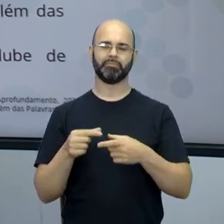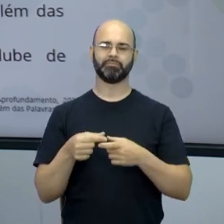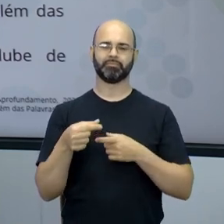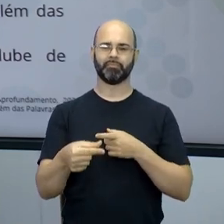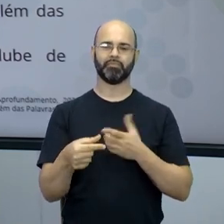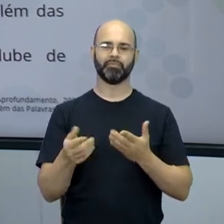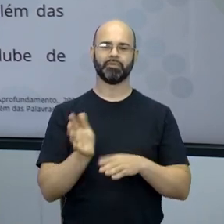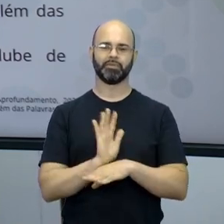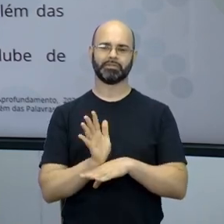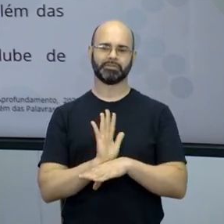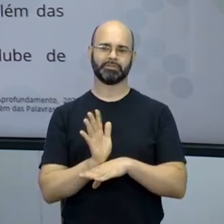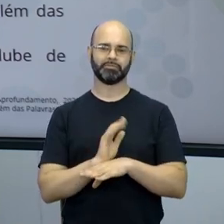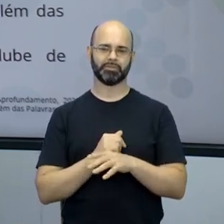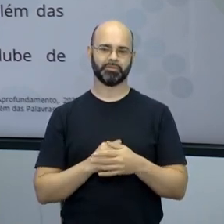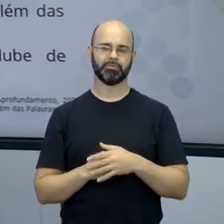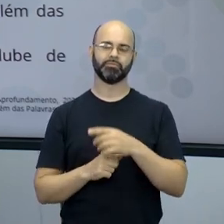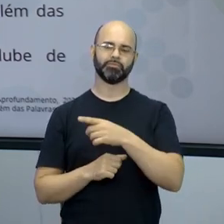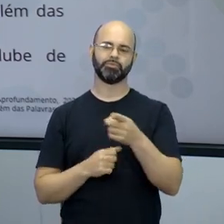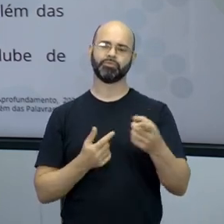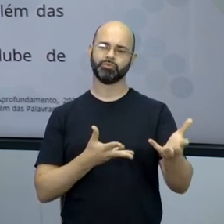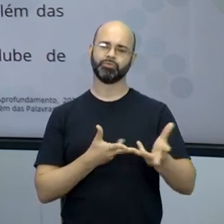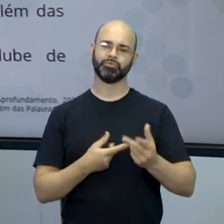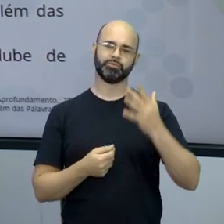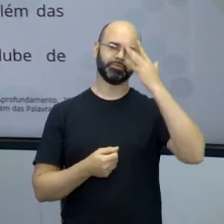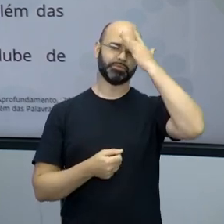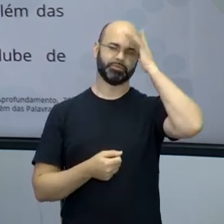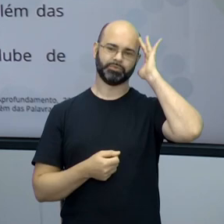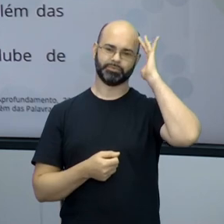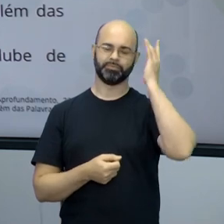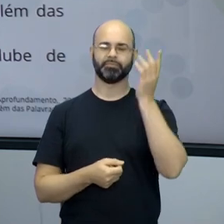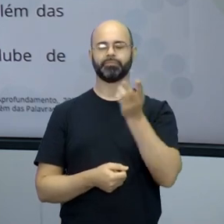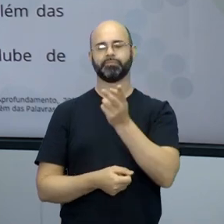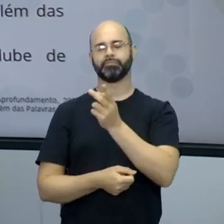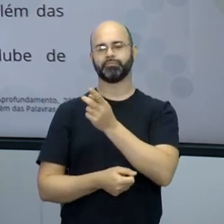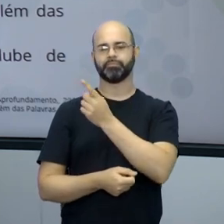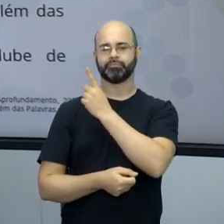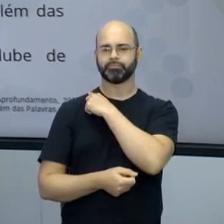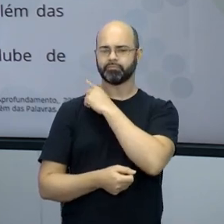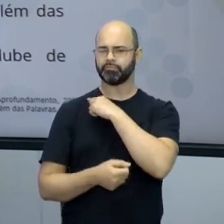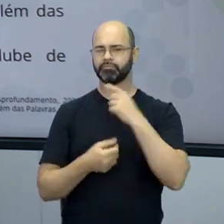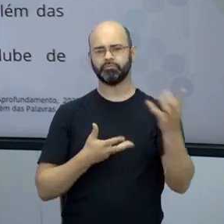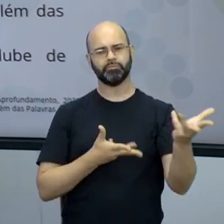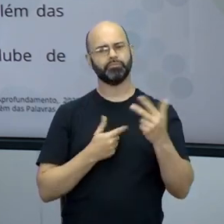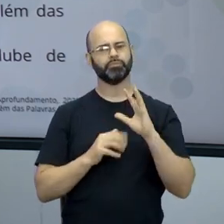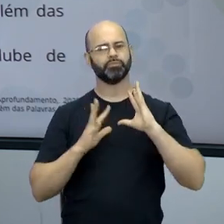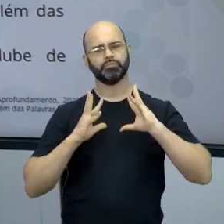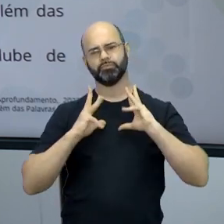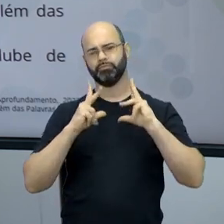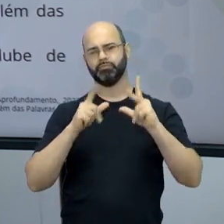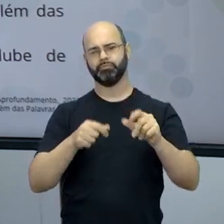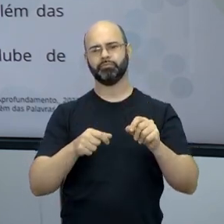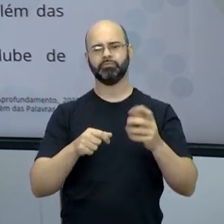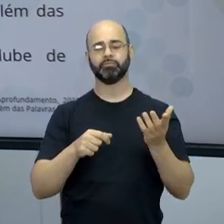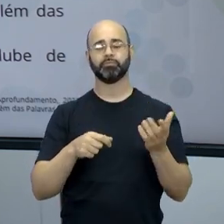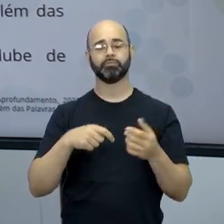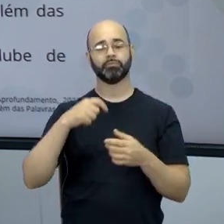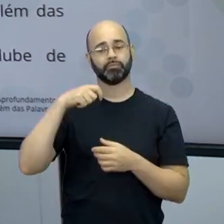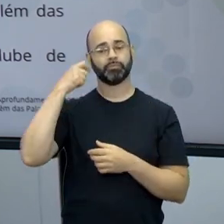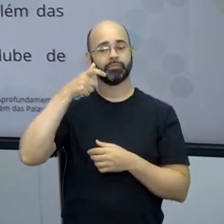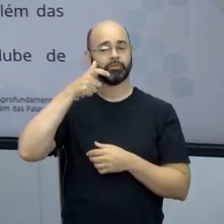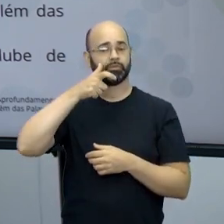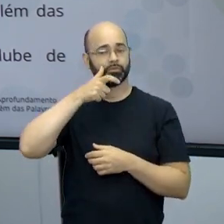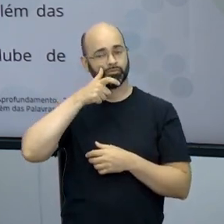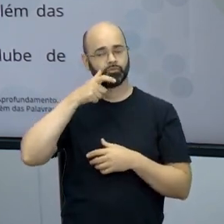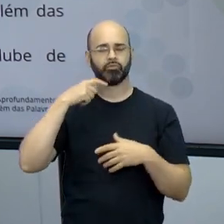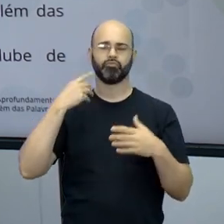Onde vocês convidarão o pessoal da primeira série, mas, ó, convida a escola inteira, convida a comunidade toda para assistir filme e debater. Vai ter